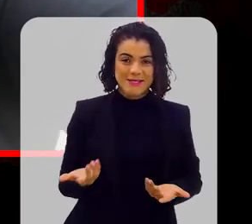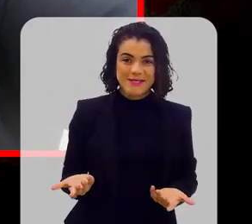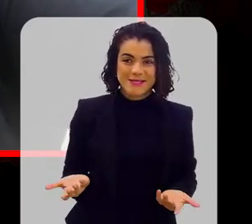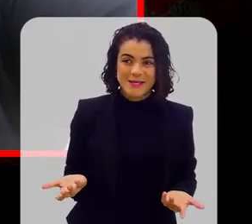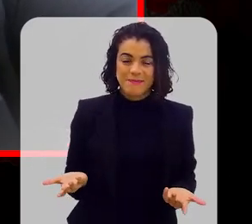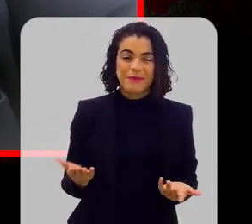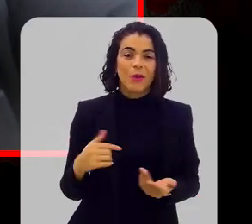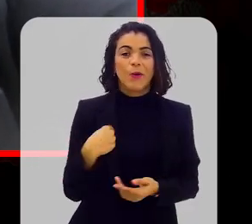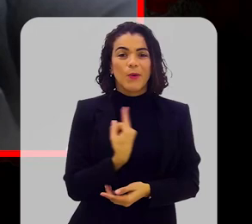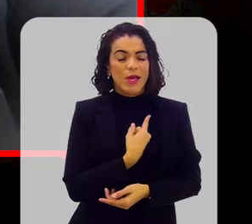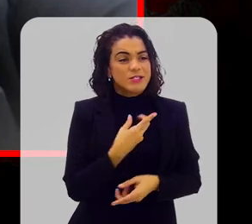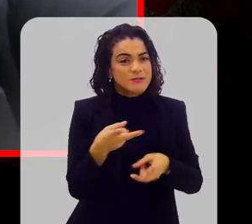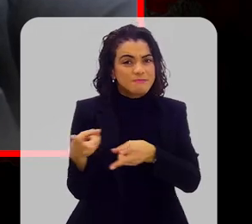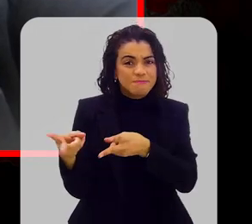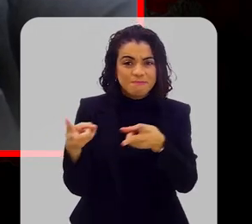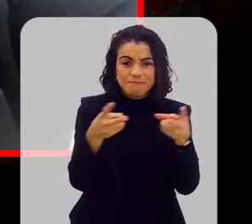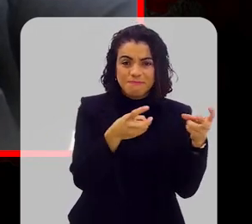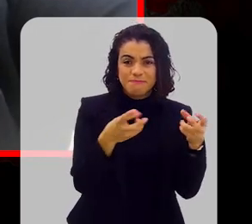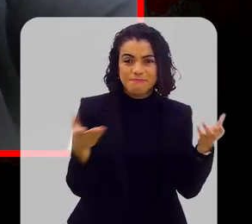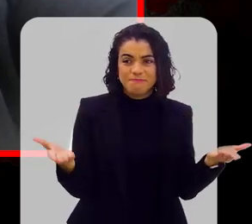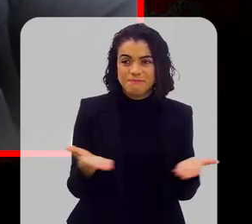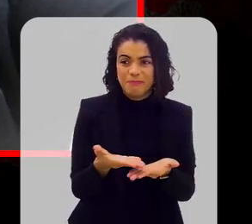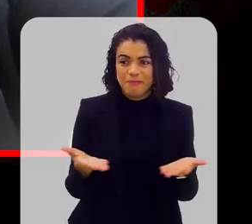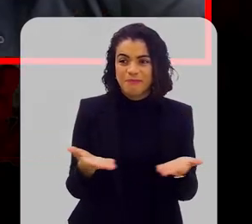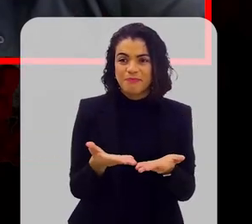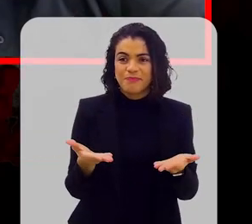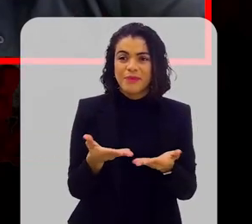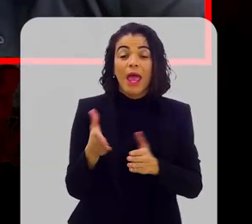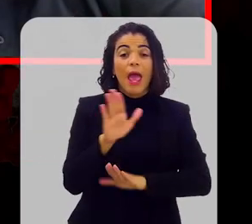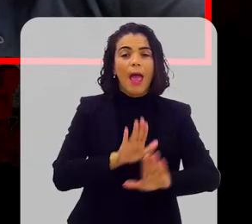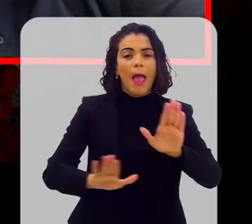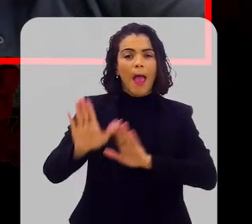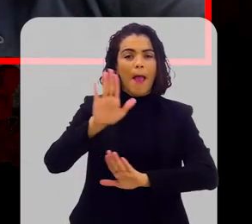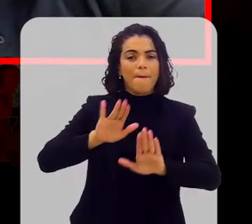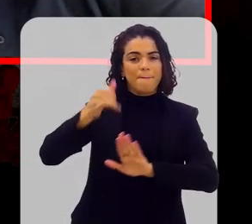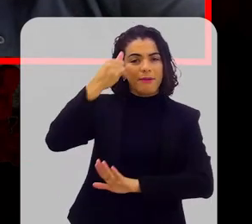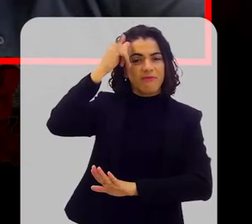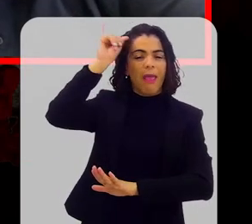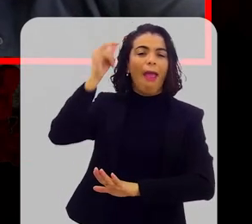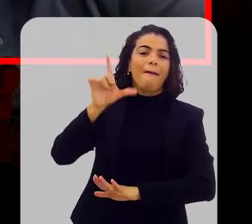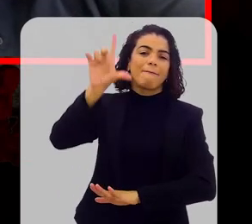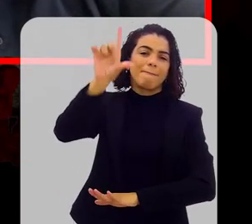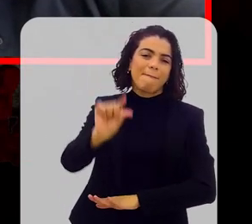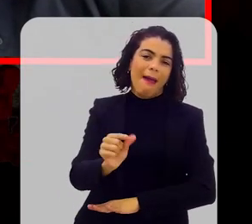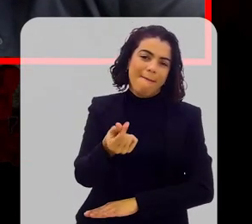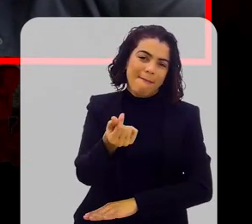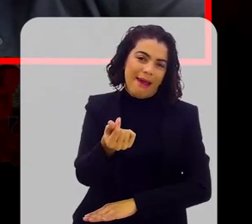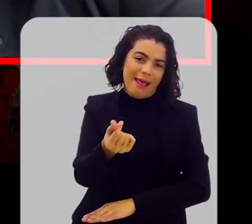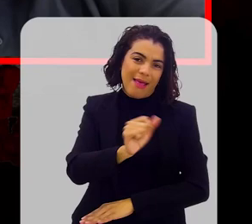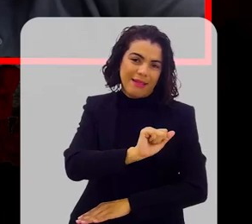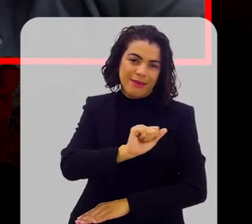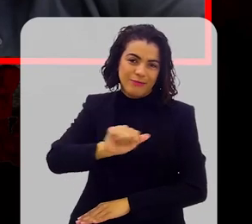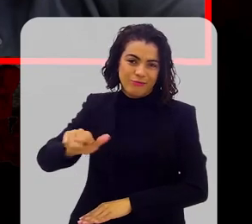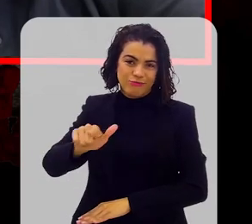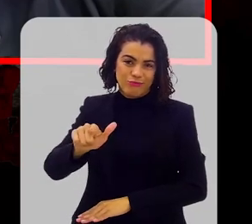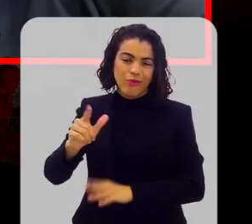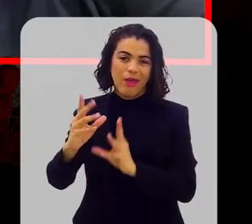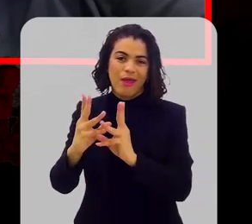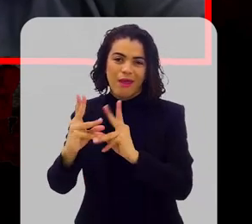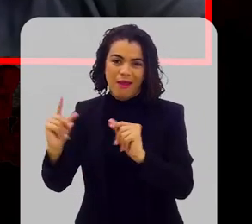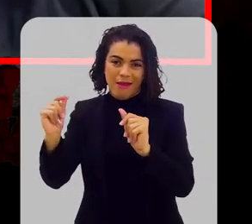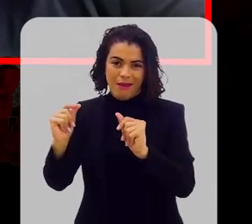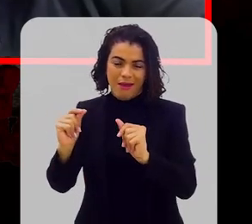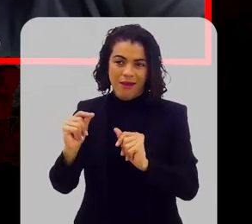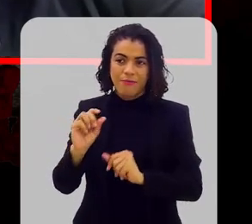relação a isso, O que a gente vê hoje, como... A prevenção sempre foi muito mais barata do que a cura, né, doutor?